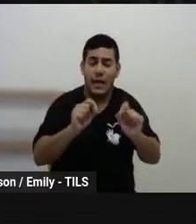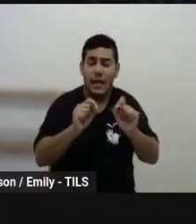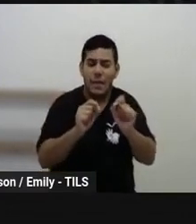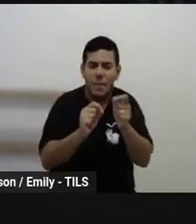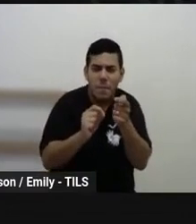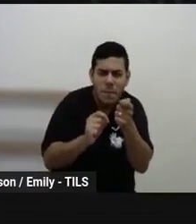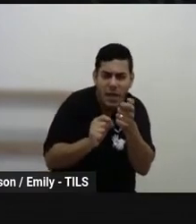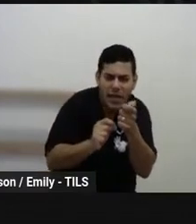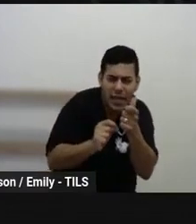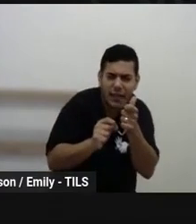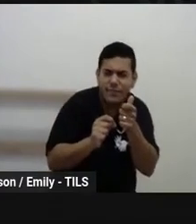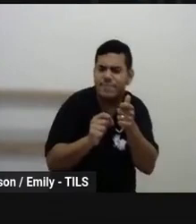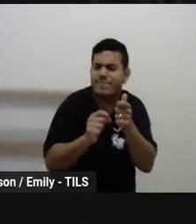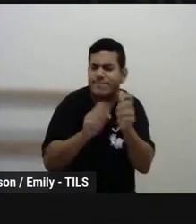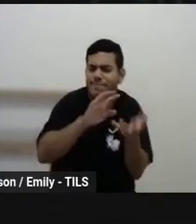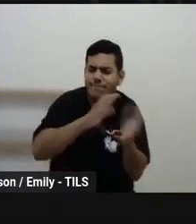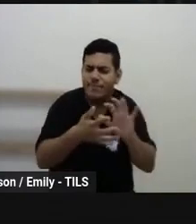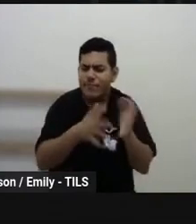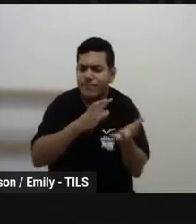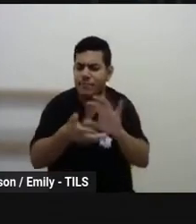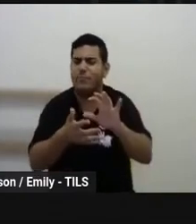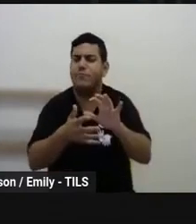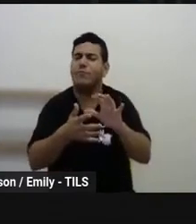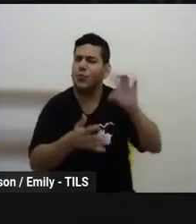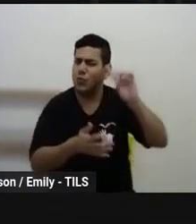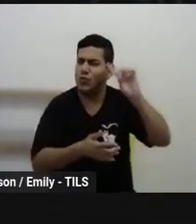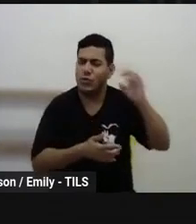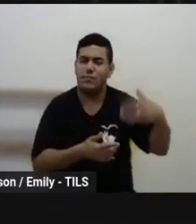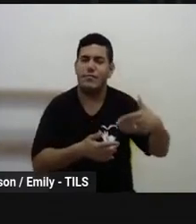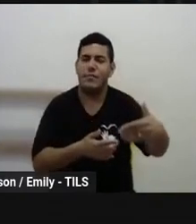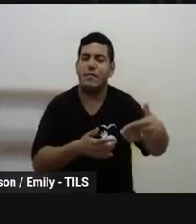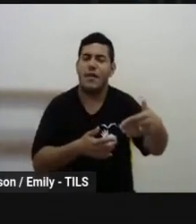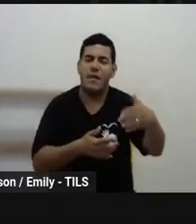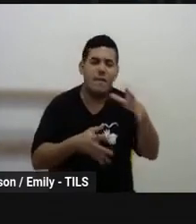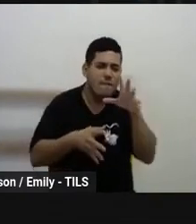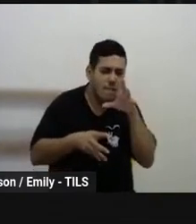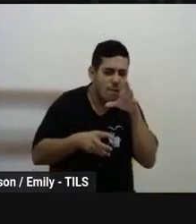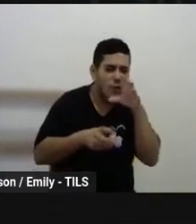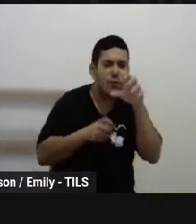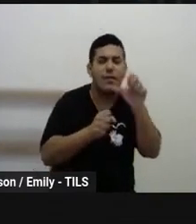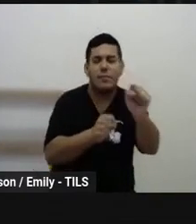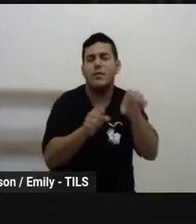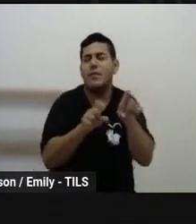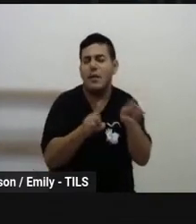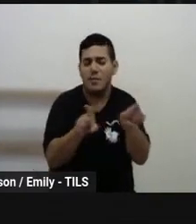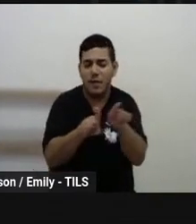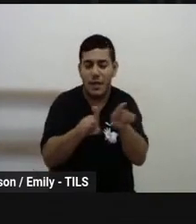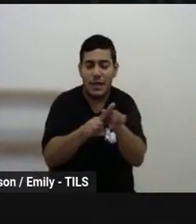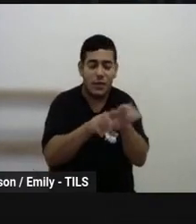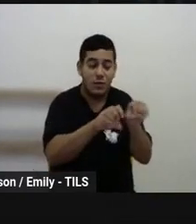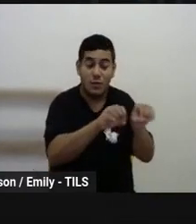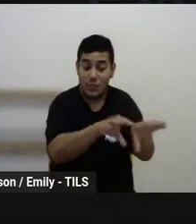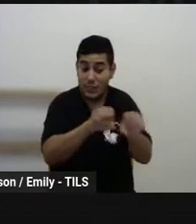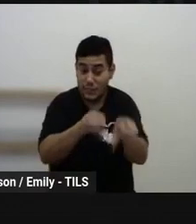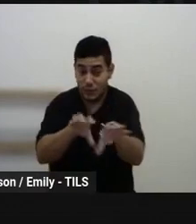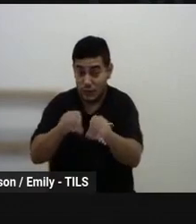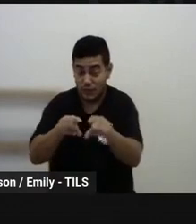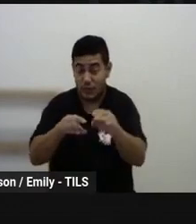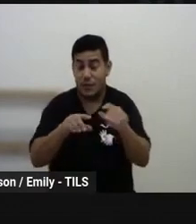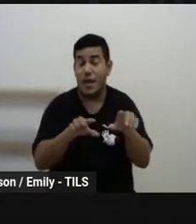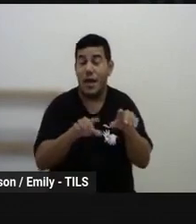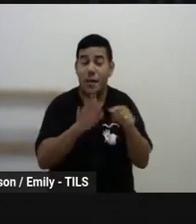cotidianas, né? E pensando sempre no fortalecimento dos níveis de ensino, apresentamos para